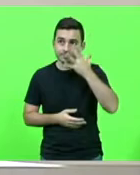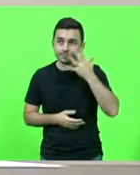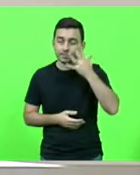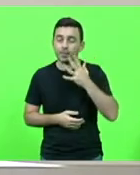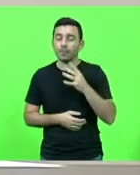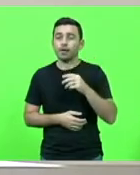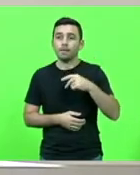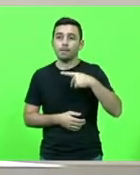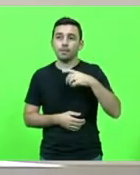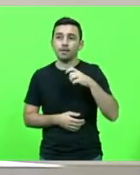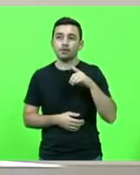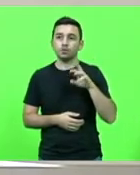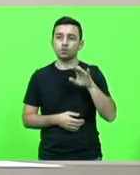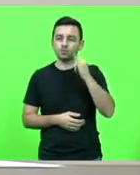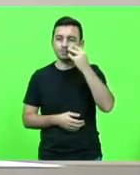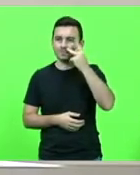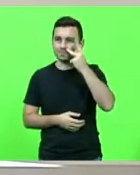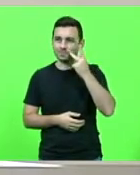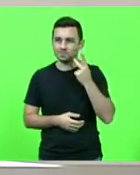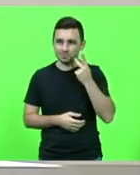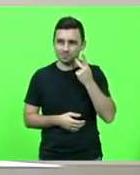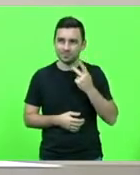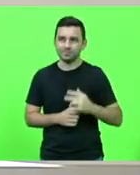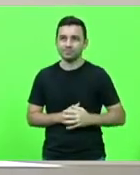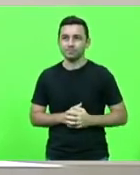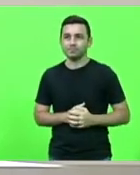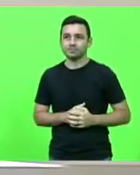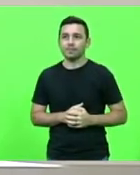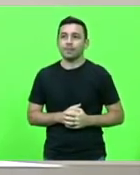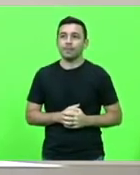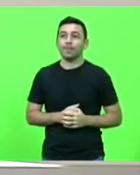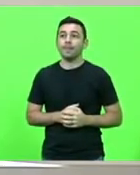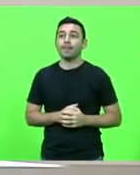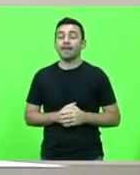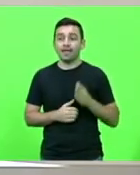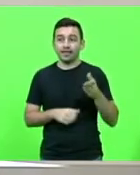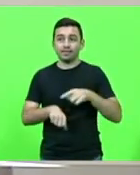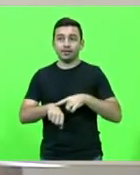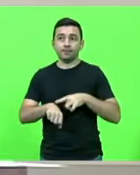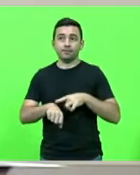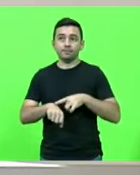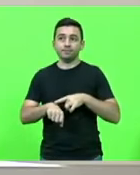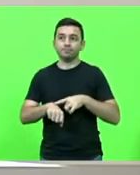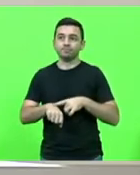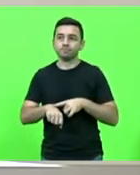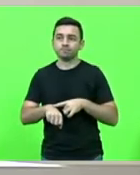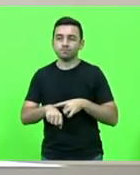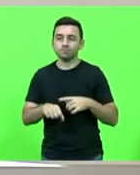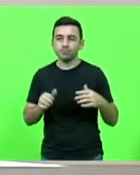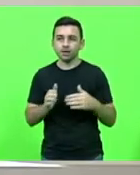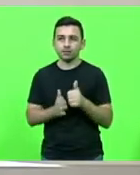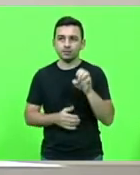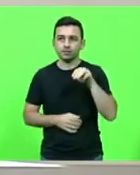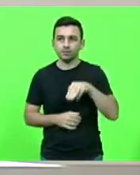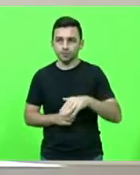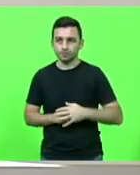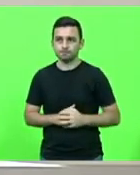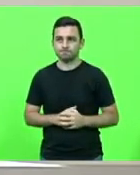Celso Zuck vossa excelência tem o tempo de até dez minutos